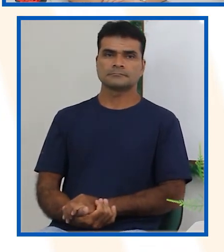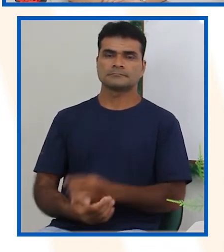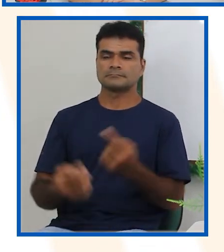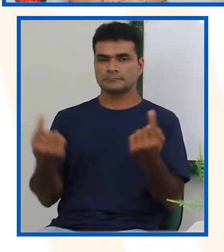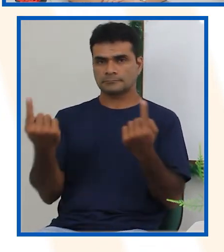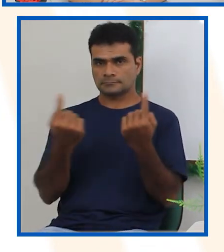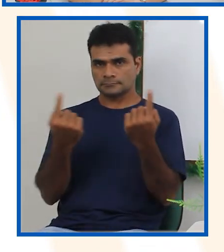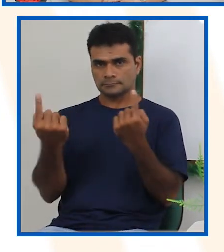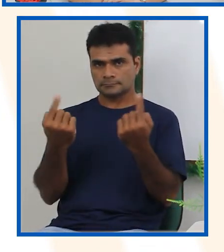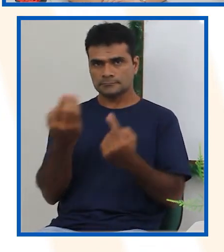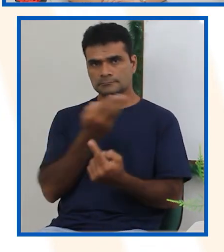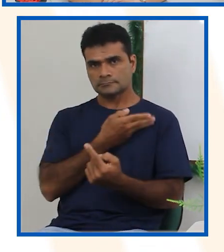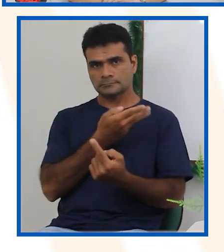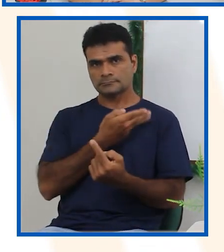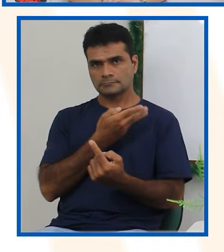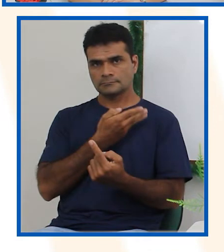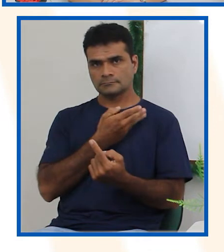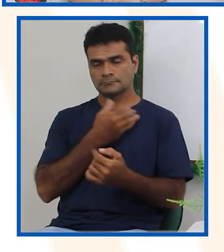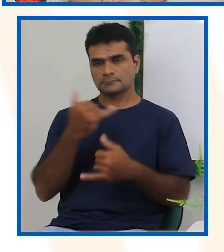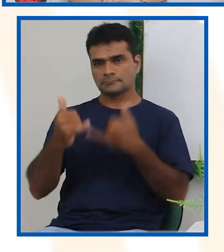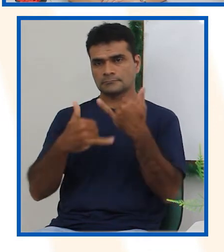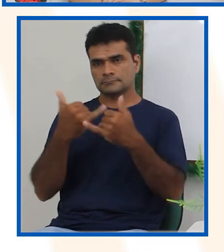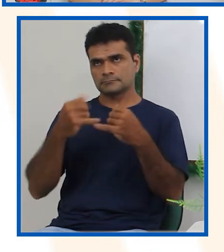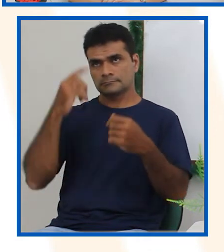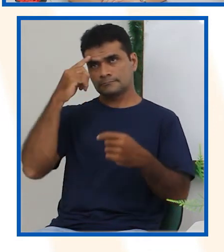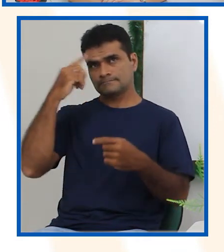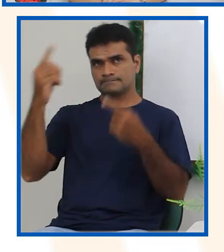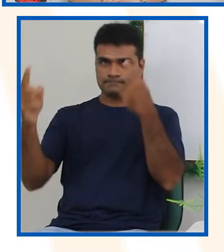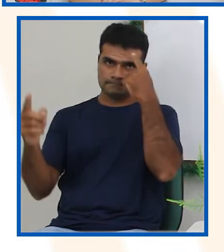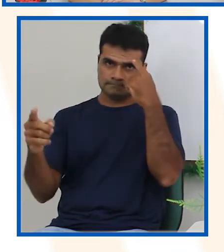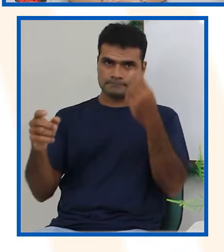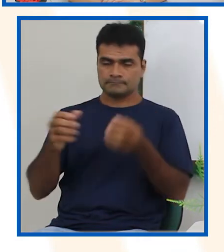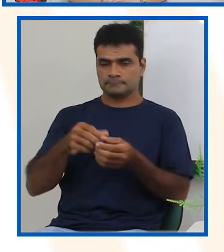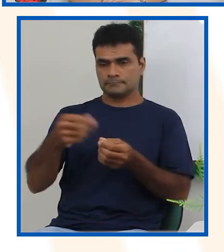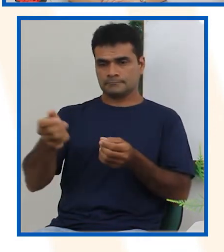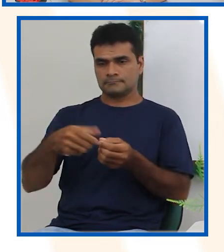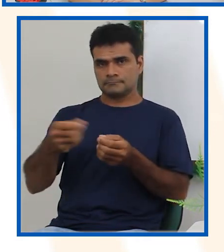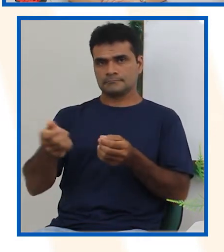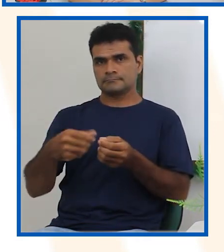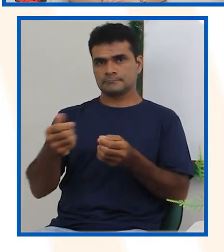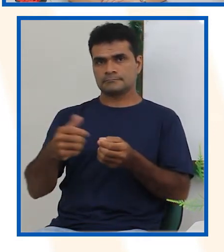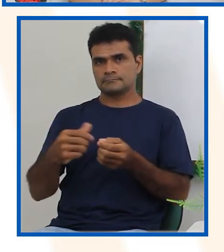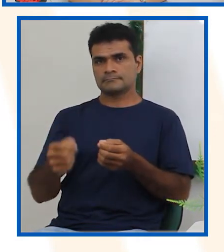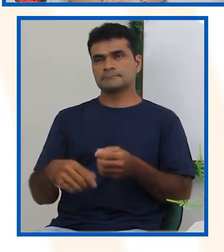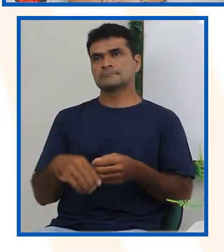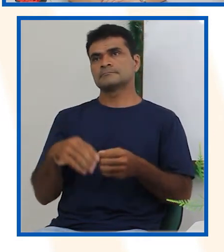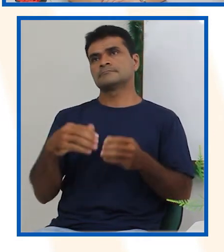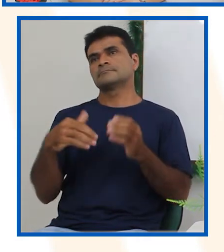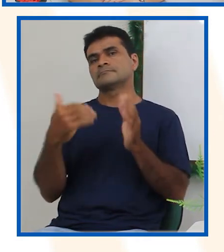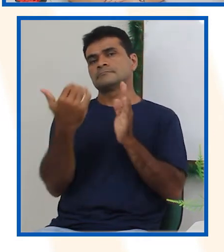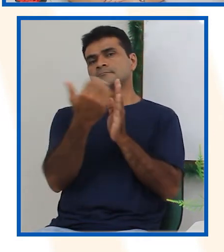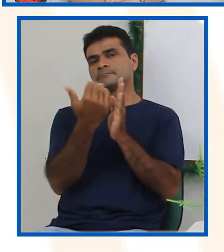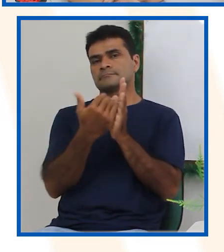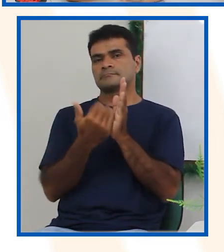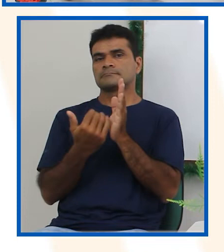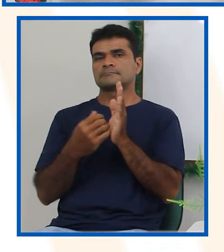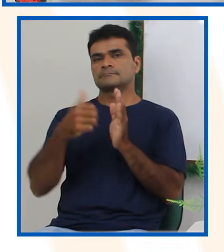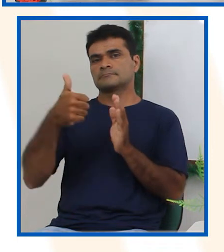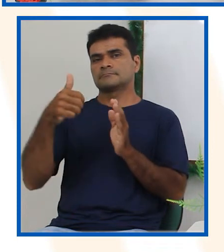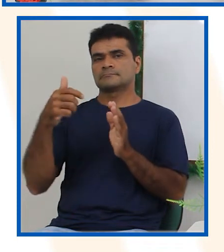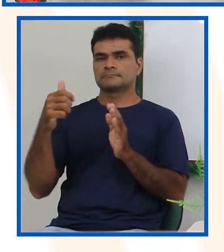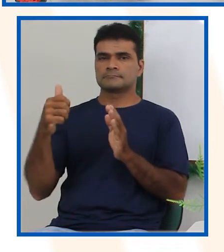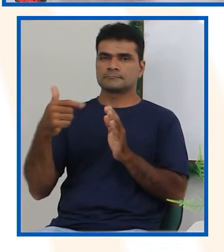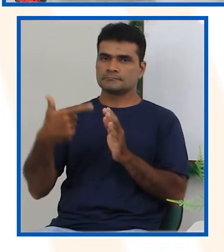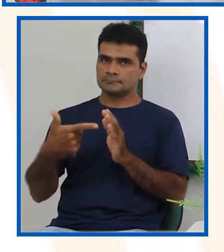inventaram um jogo de adivinhação com cartas. As 12 cartas abaixo estão embaralhadas e viradas de cabeça para